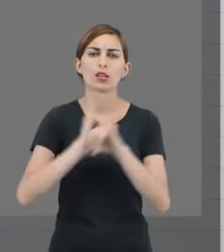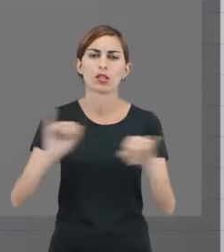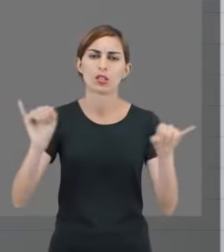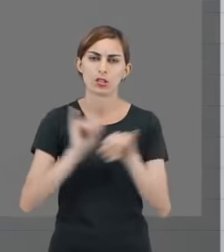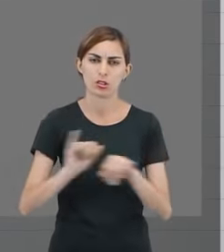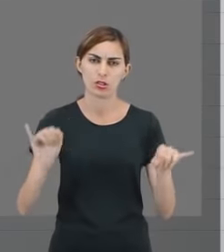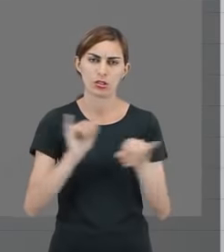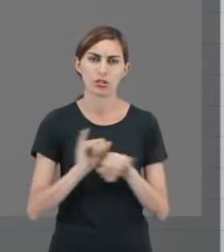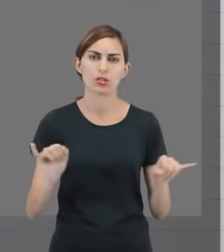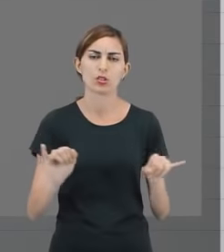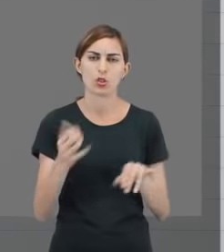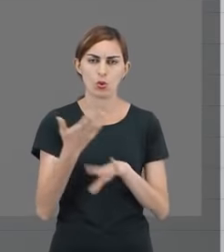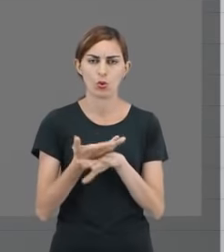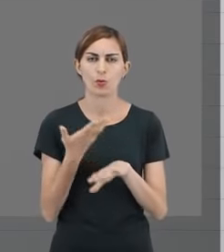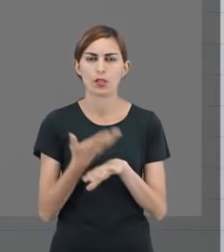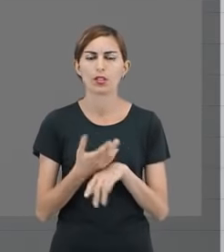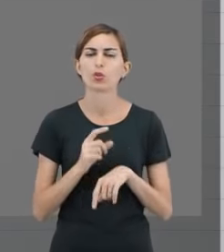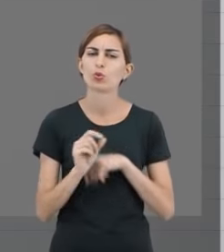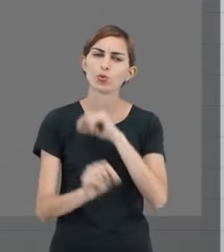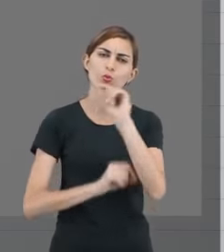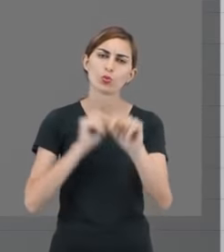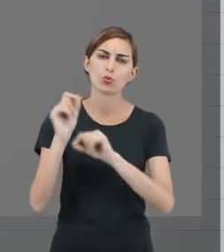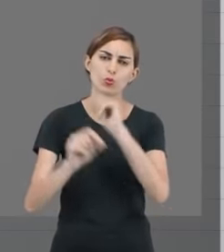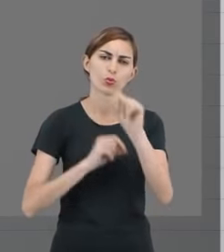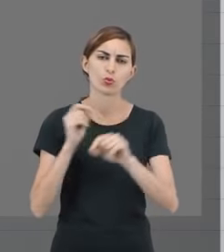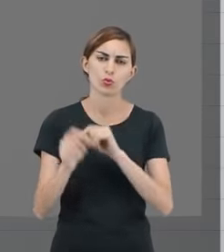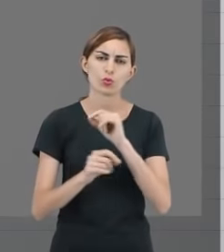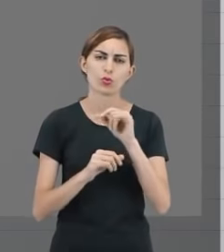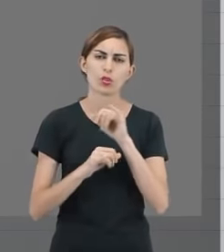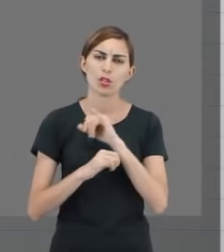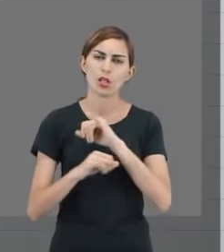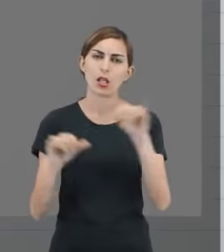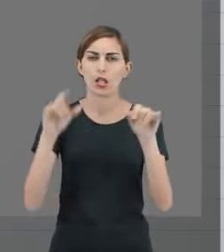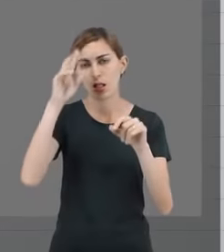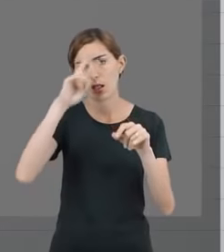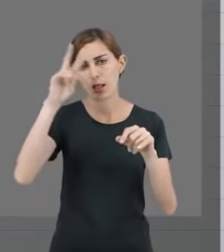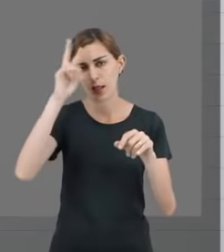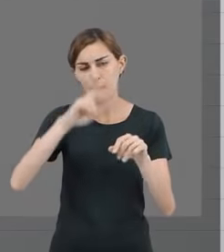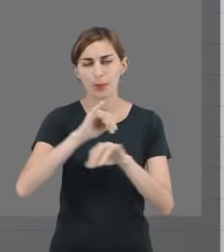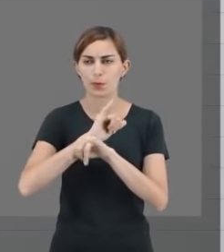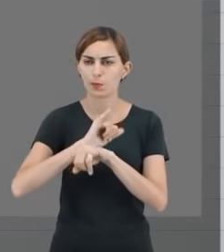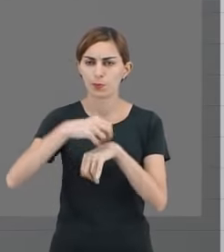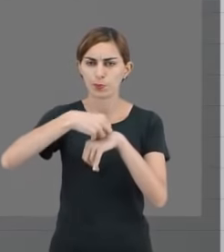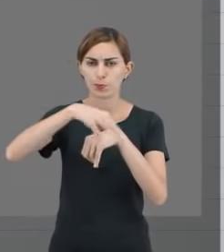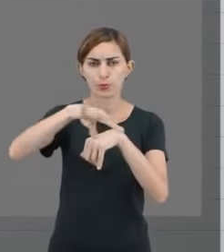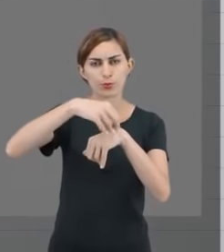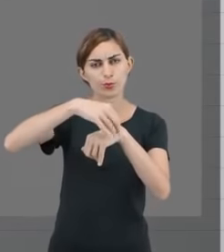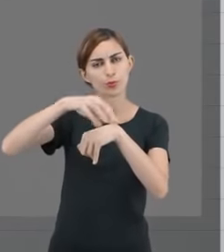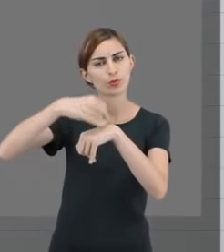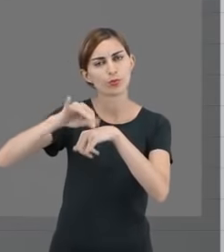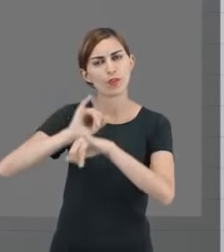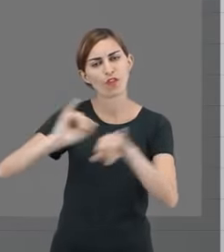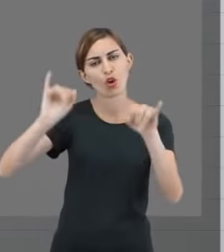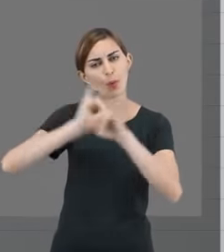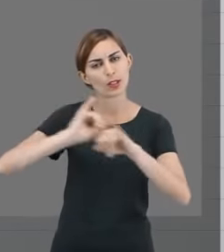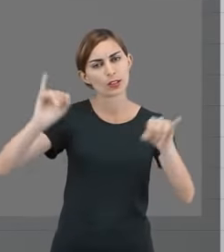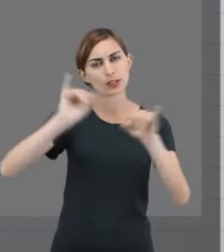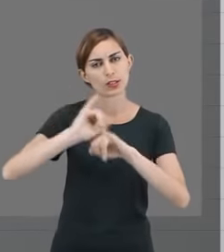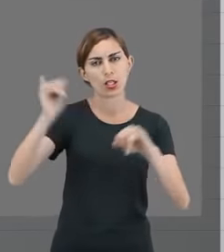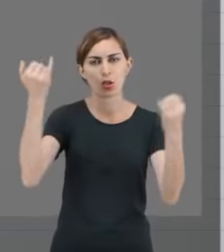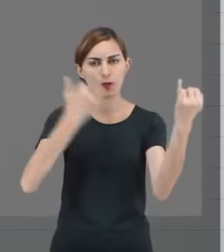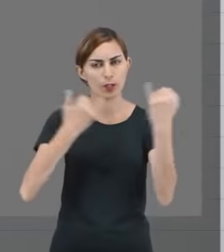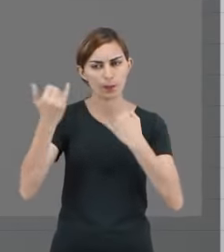da competência. E o que são destaques? São lembretes, são informações adicionais